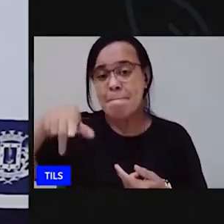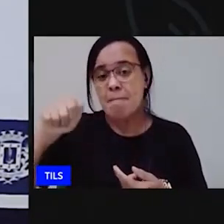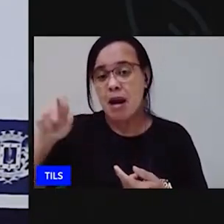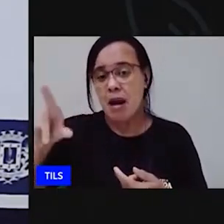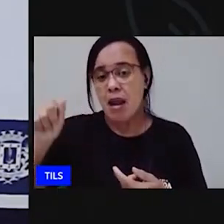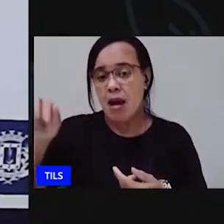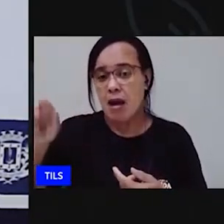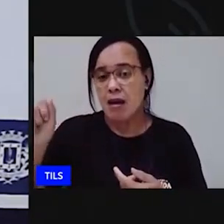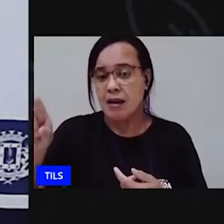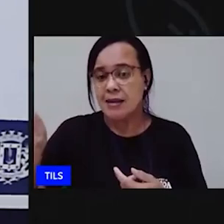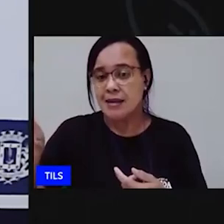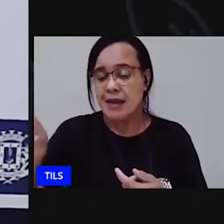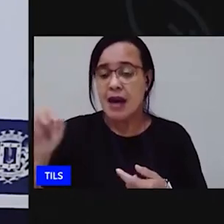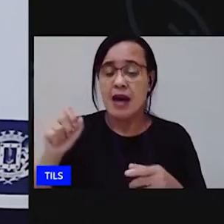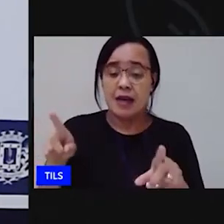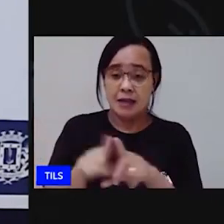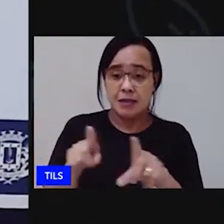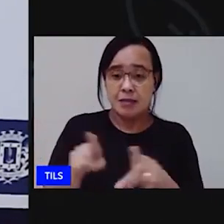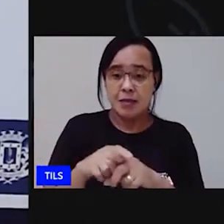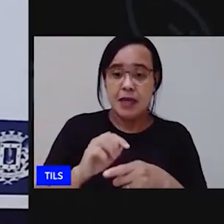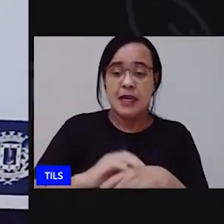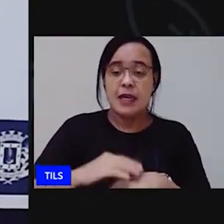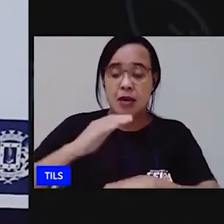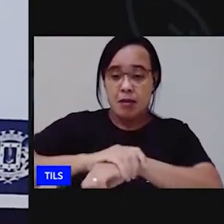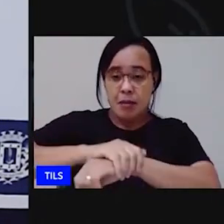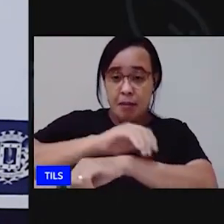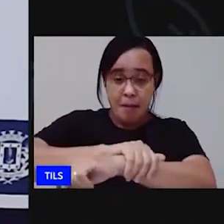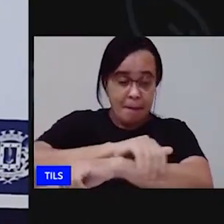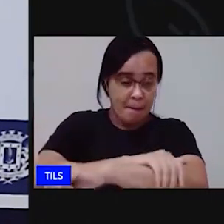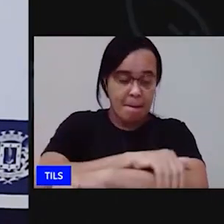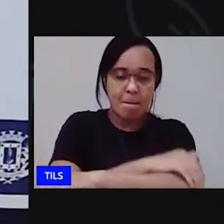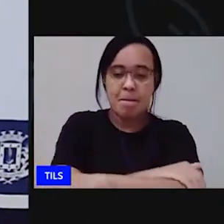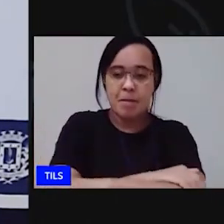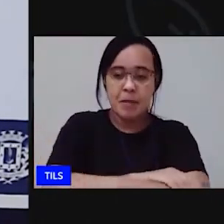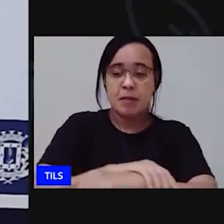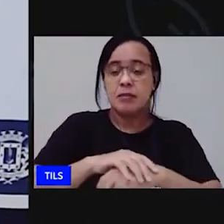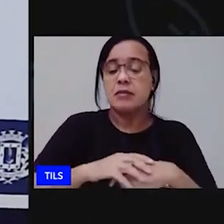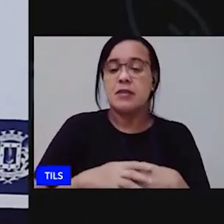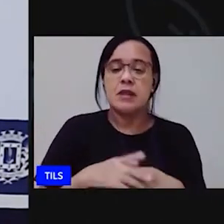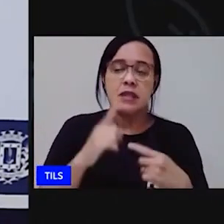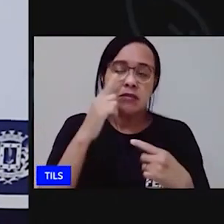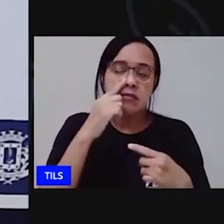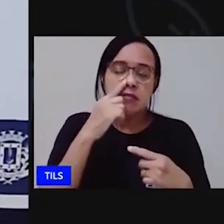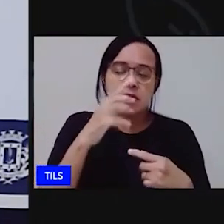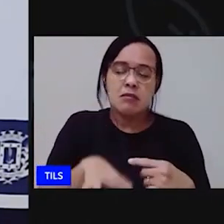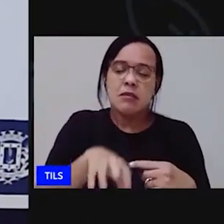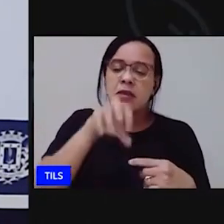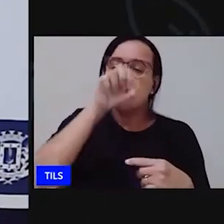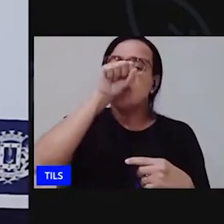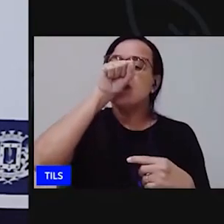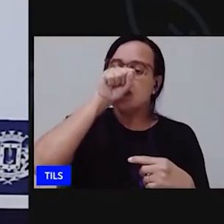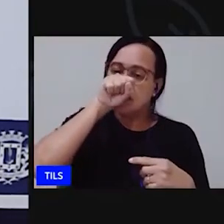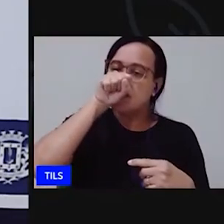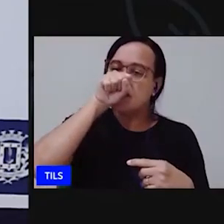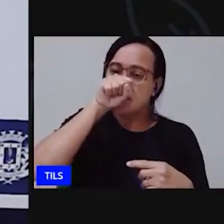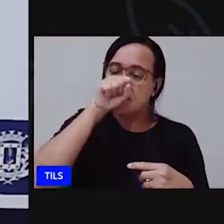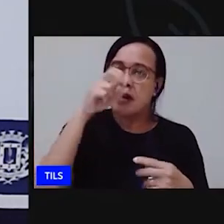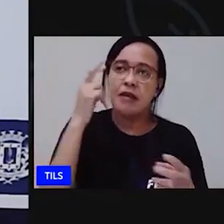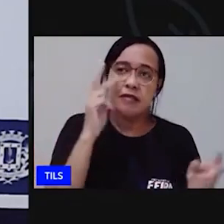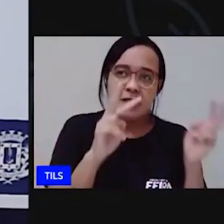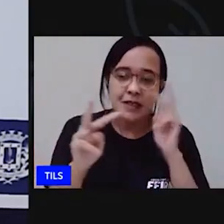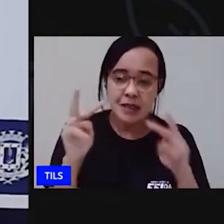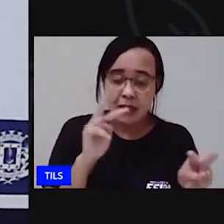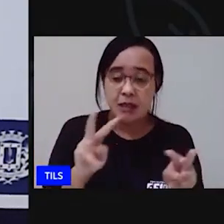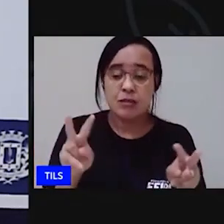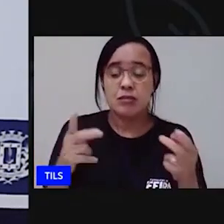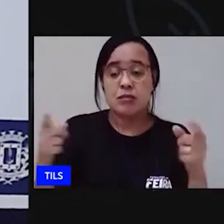tato e olfato nós também fizemos um experimento aprendemos